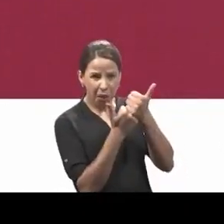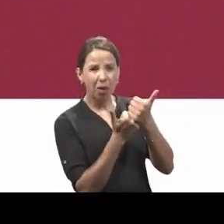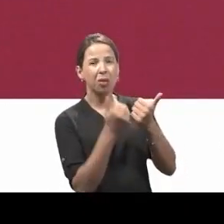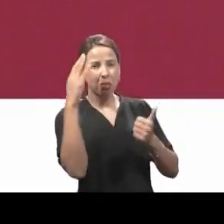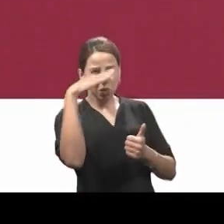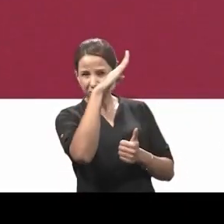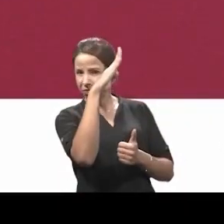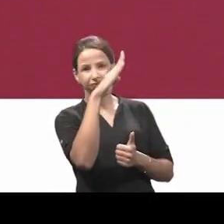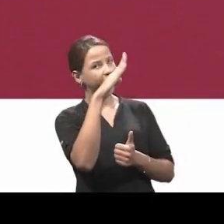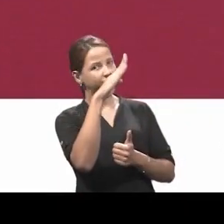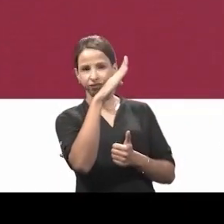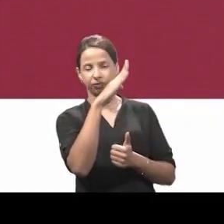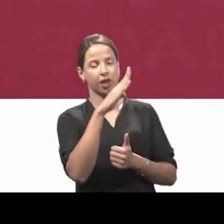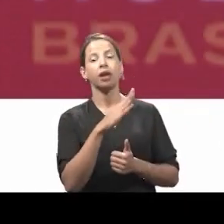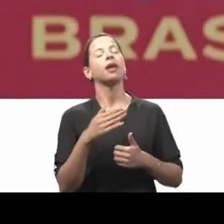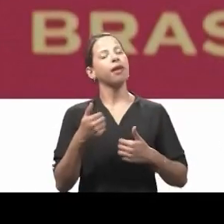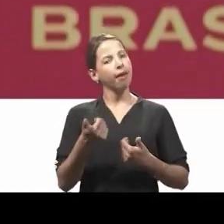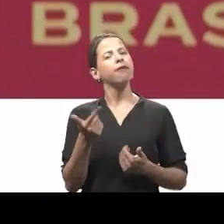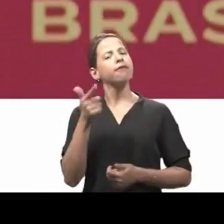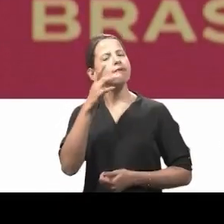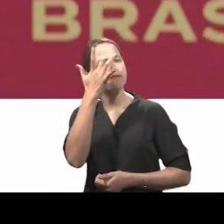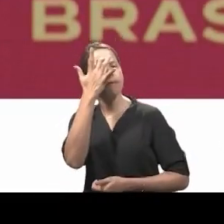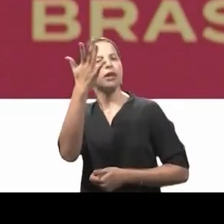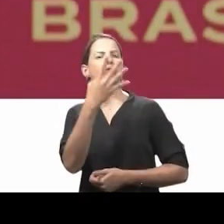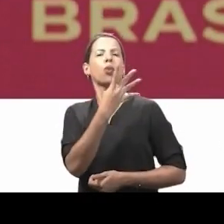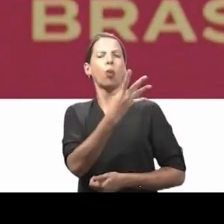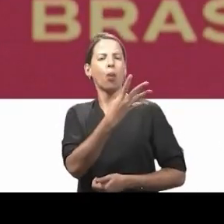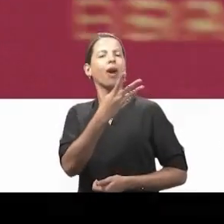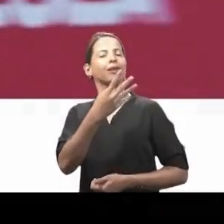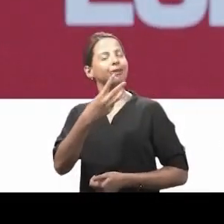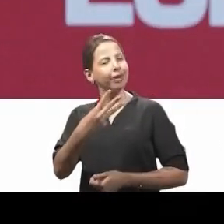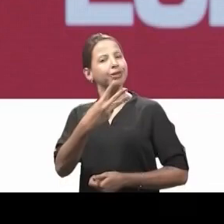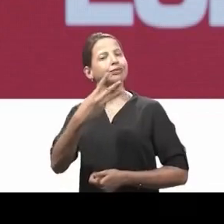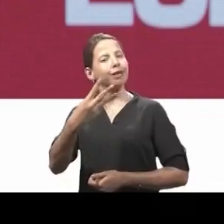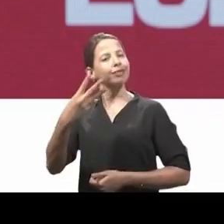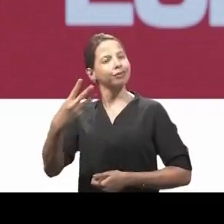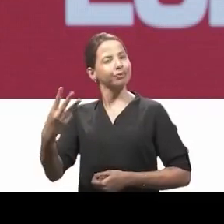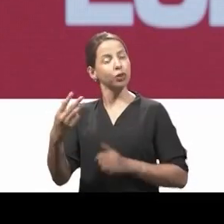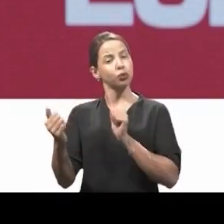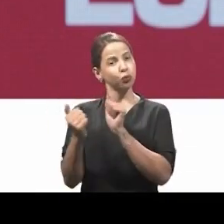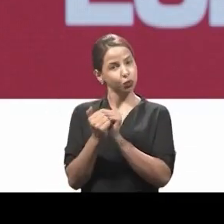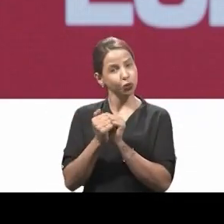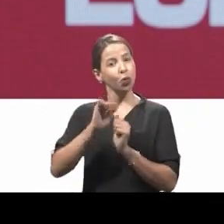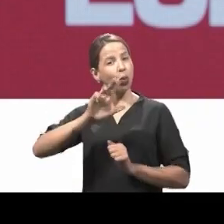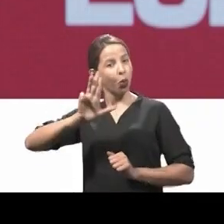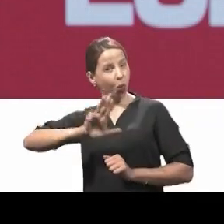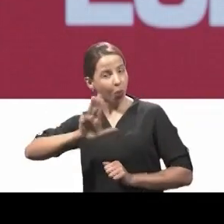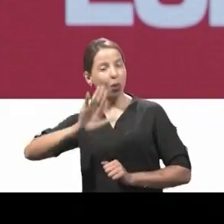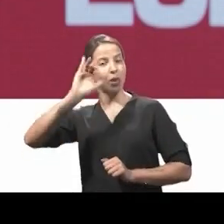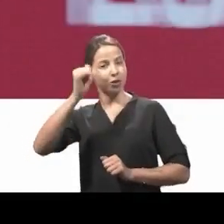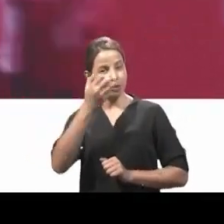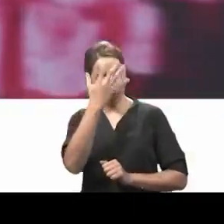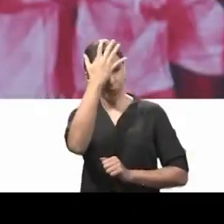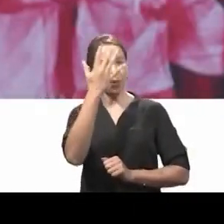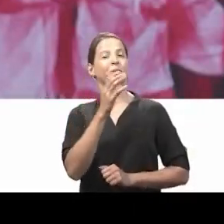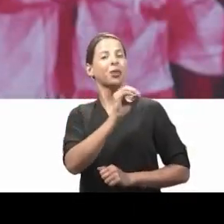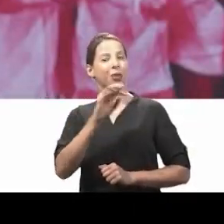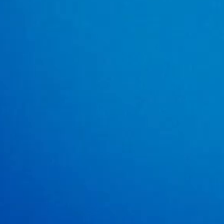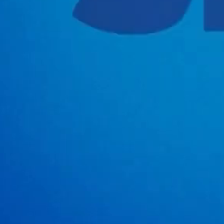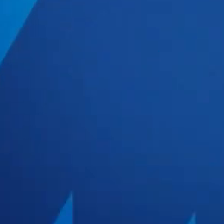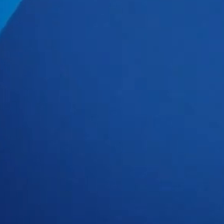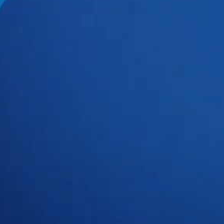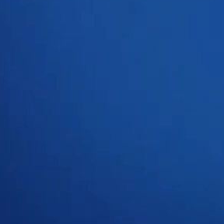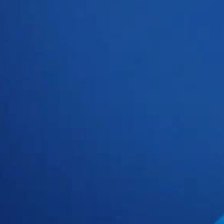merece o seu voto. É fácil votar. 43-333. Com Lula, Jerônimo e Otto, vamos fortalecer nossas